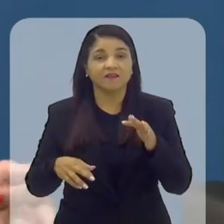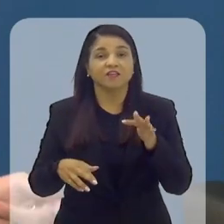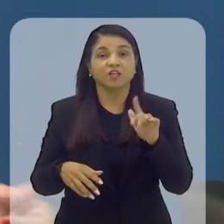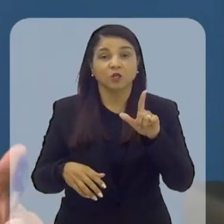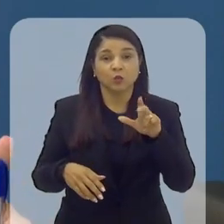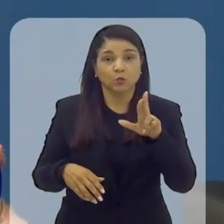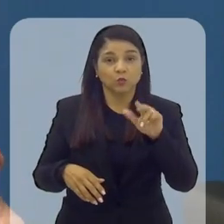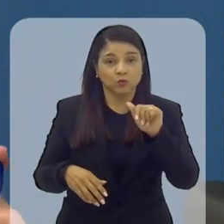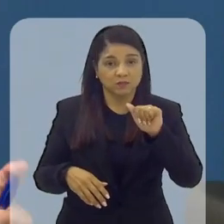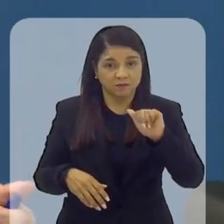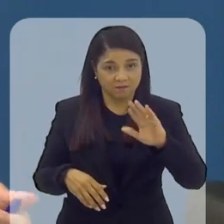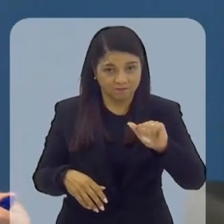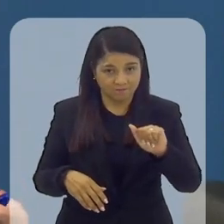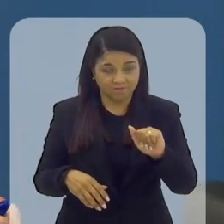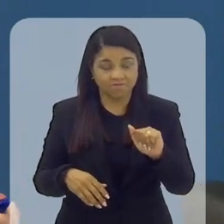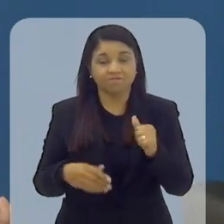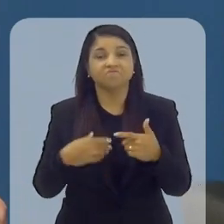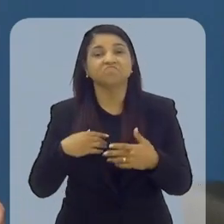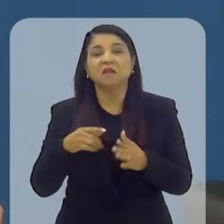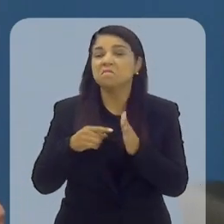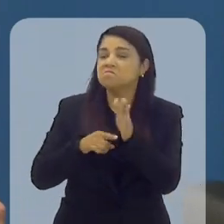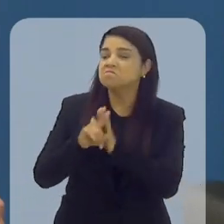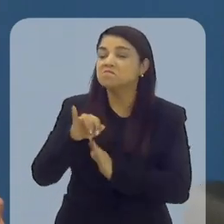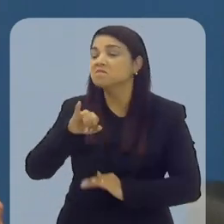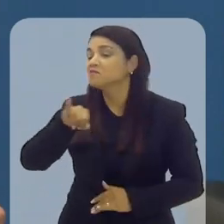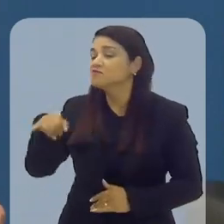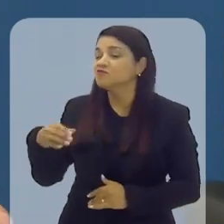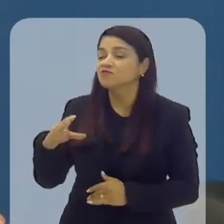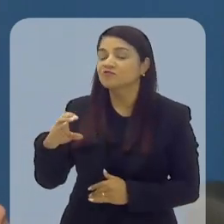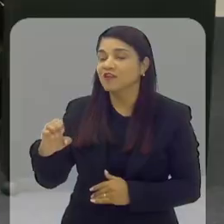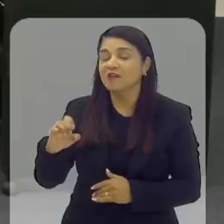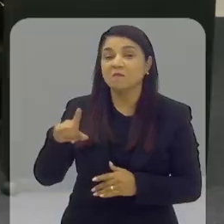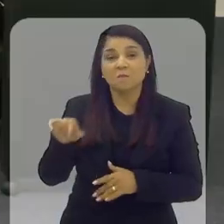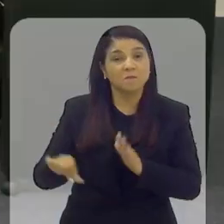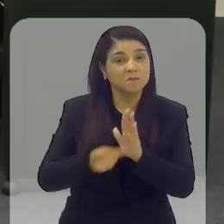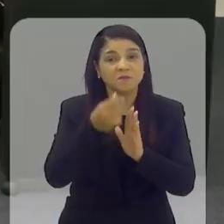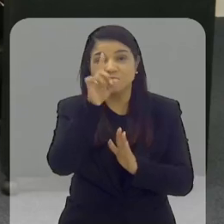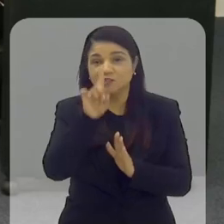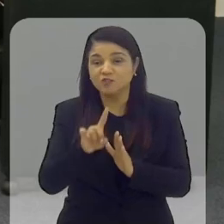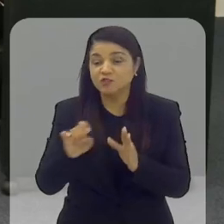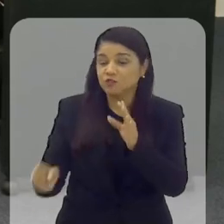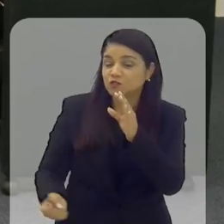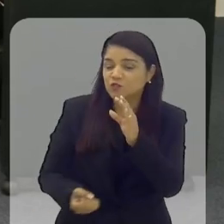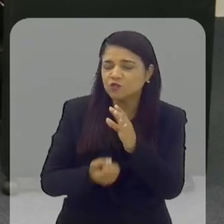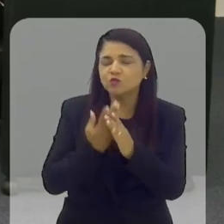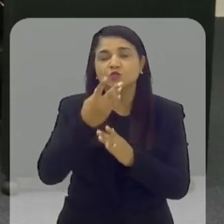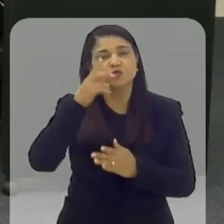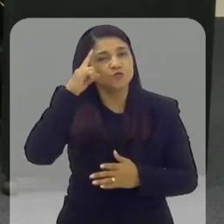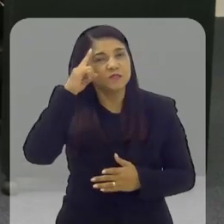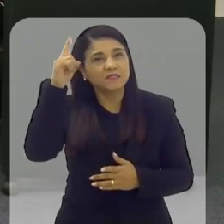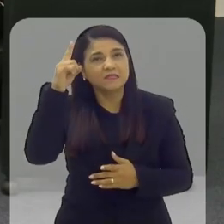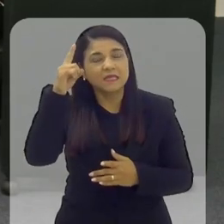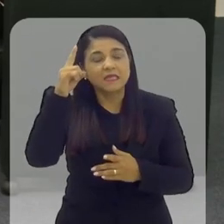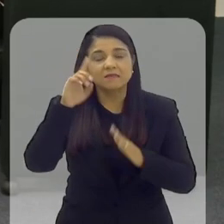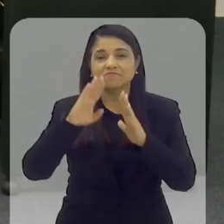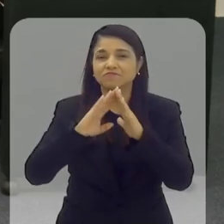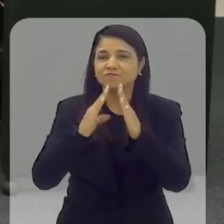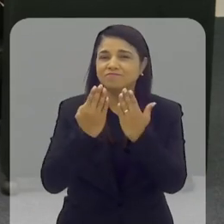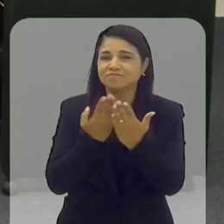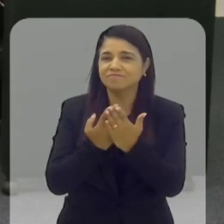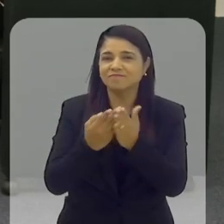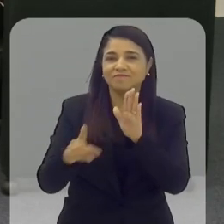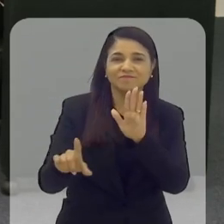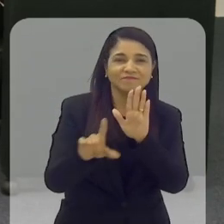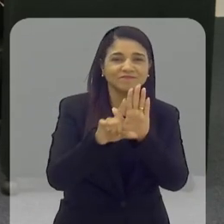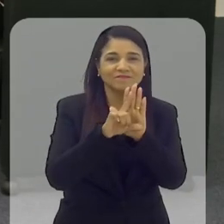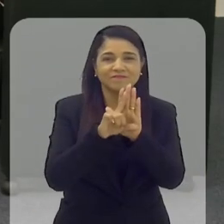perguntar, então, para a Jaqueline, nossa primeira diretora, como surgiu a ideia de fundar uma